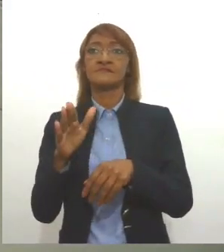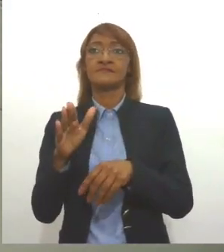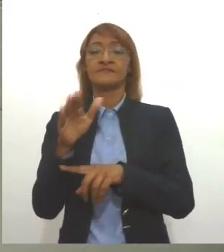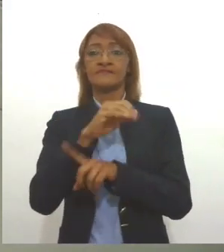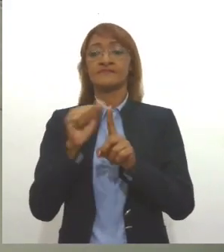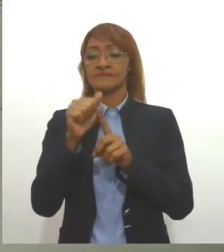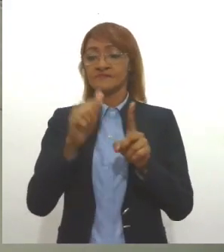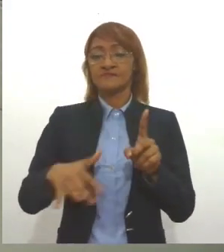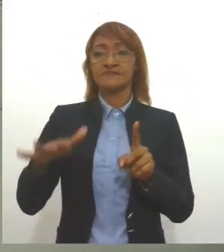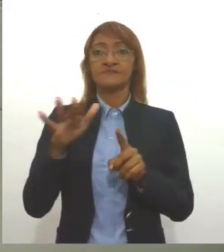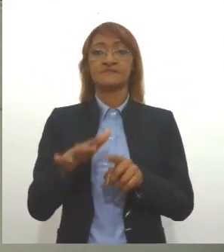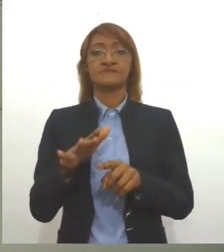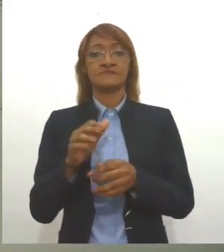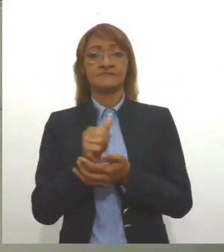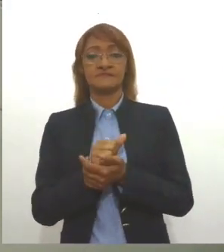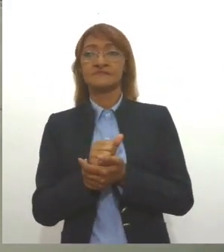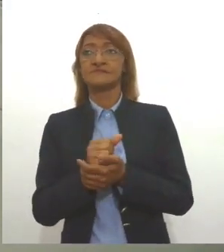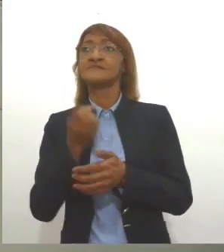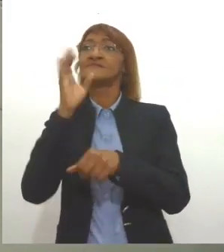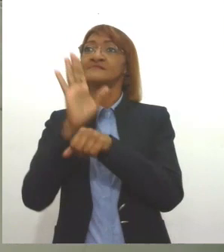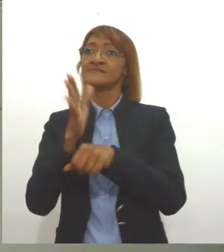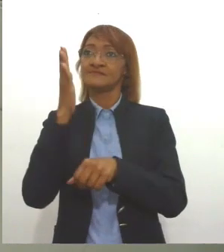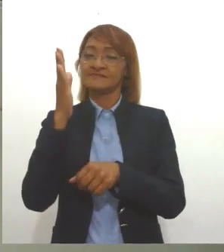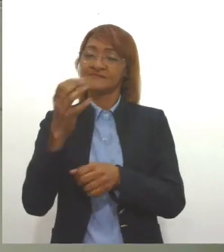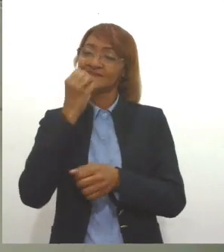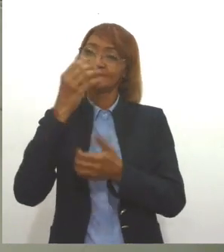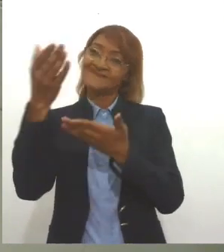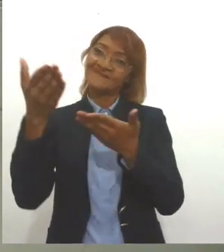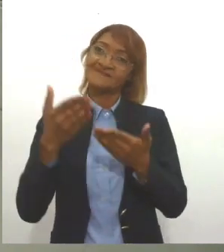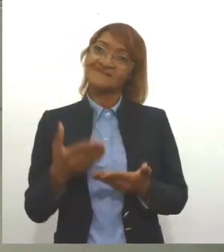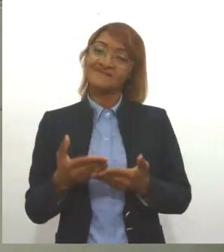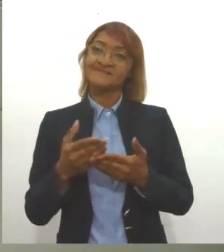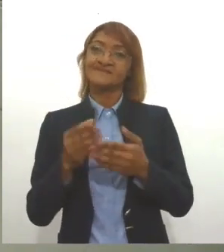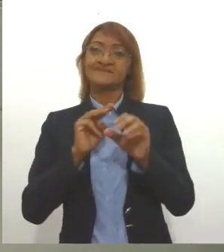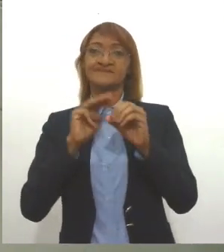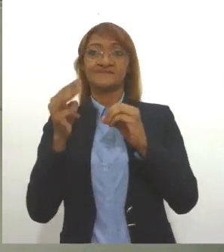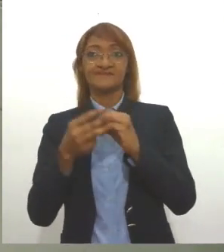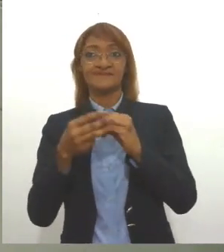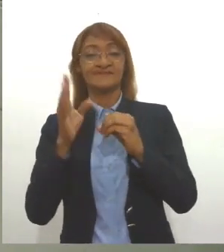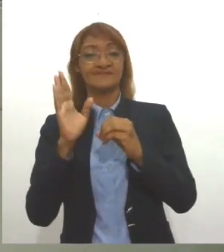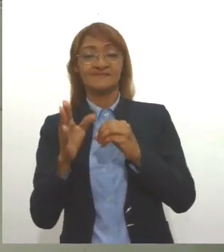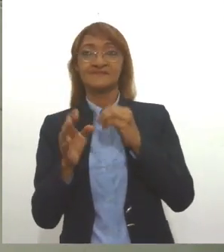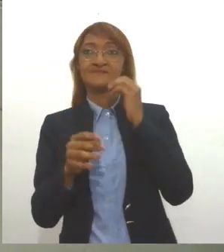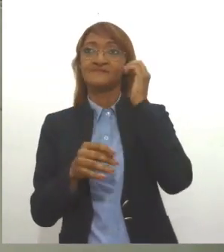Silvete Santos. Boa tarde Silvete, seja bem-vinda ao Jornal da Lese, segunda edição.